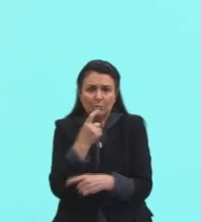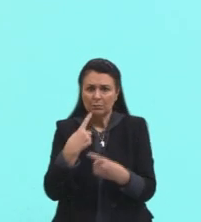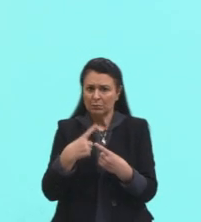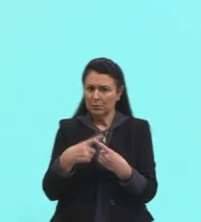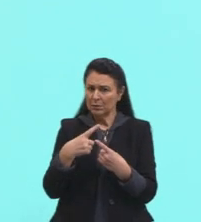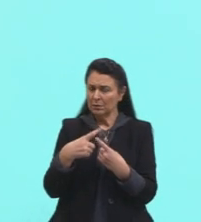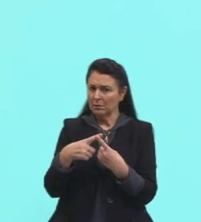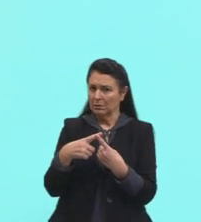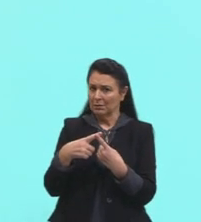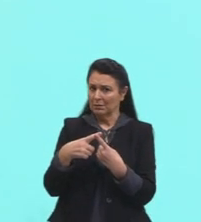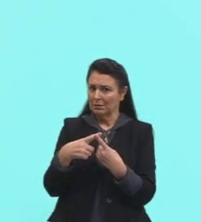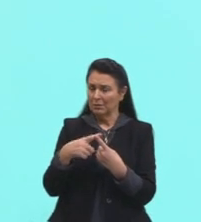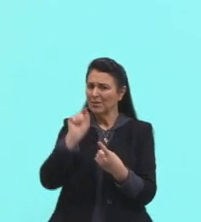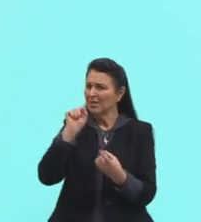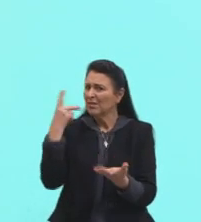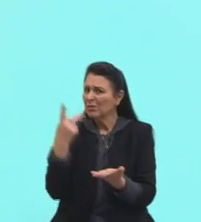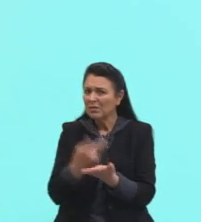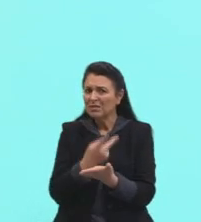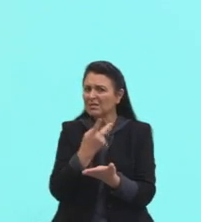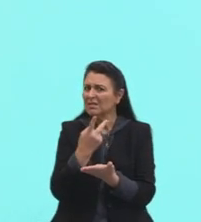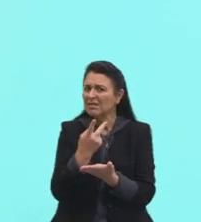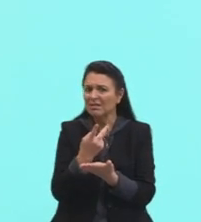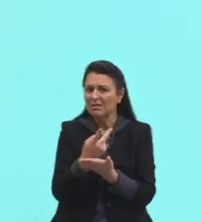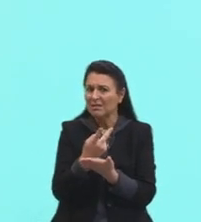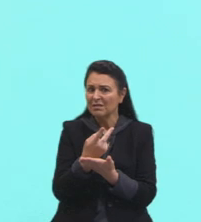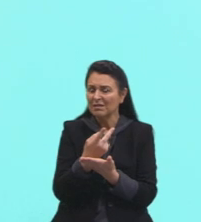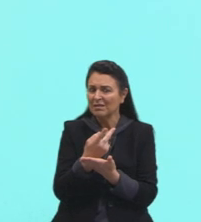acontece aí, meninos e meninas? Ah,